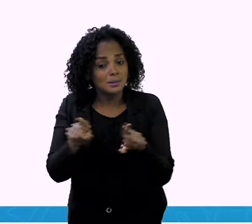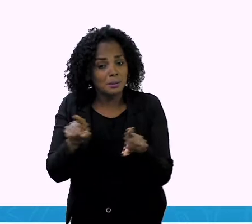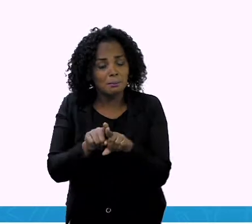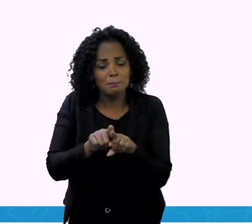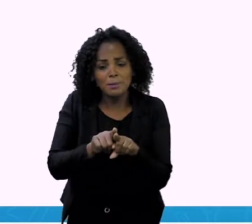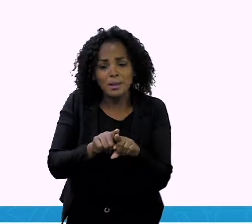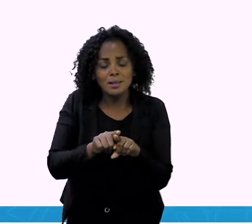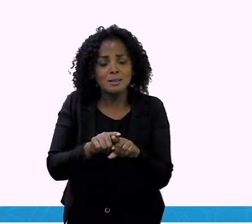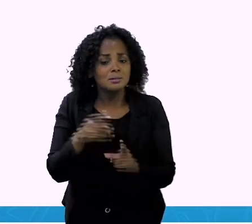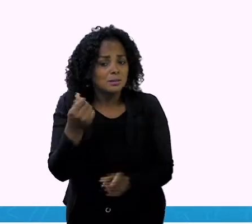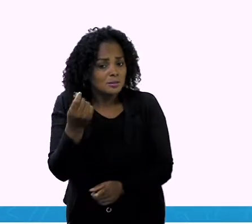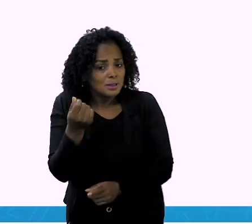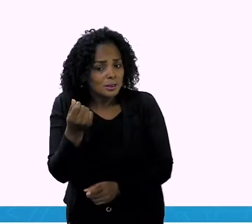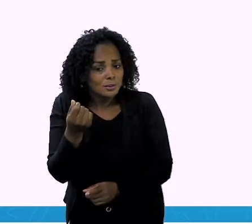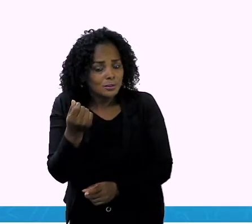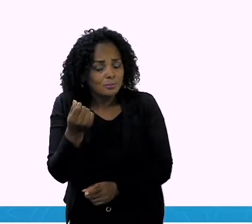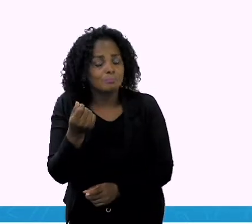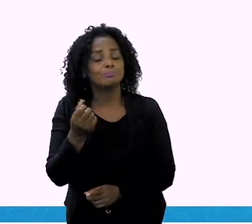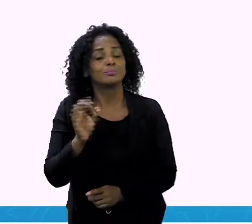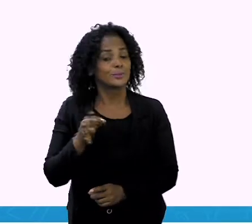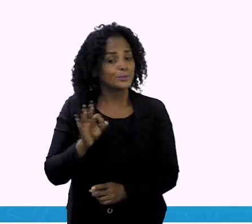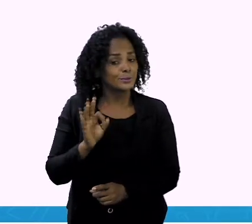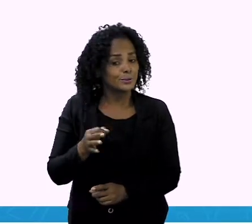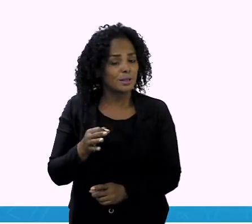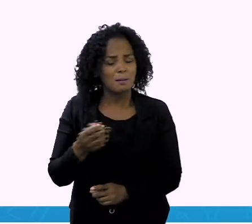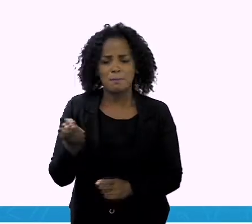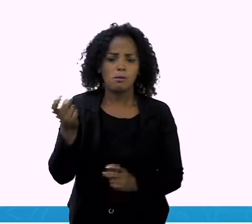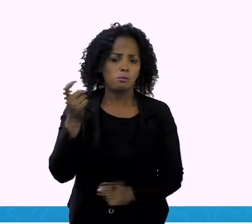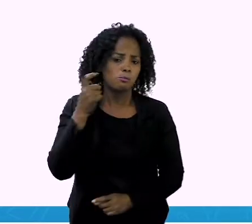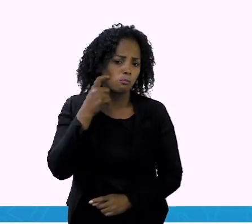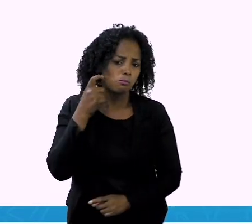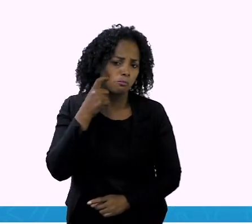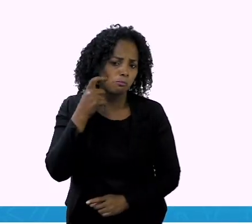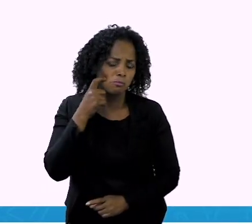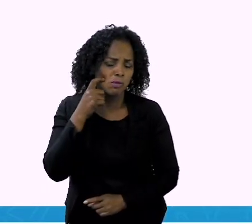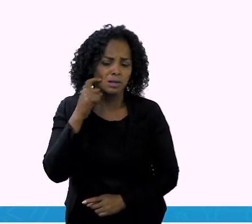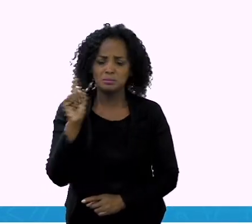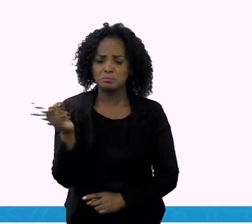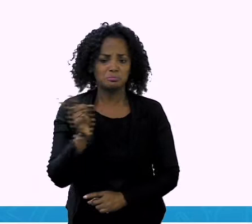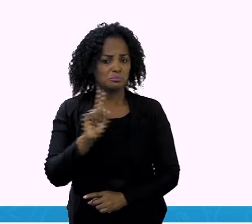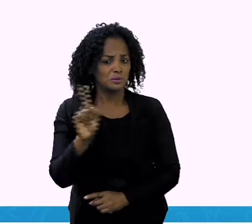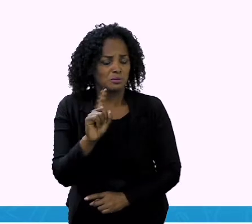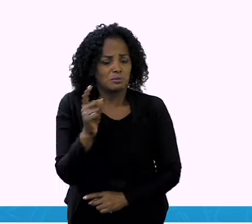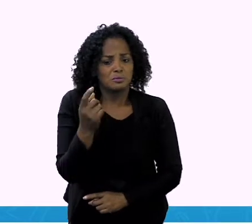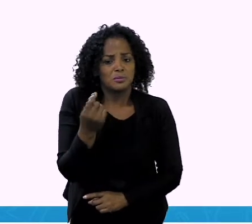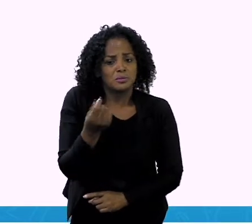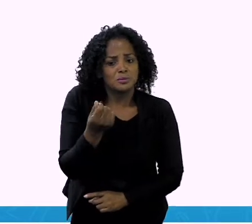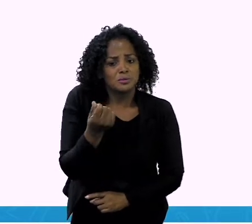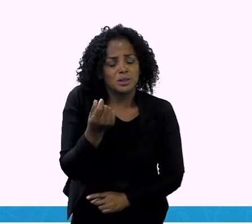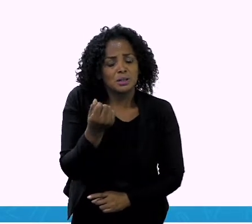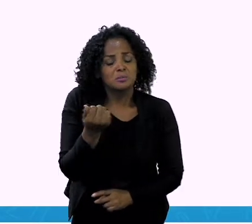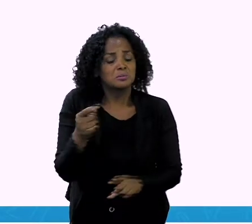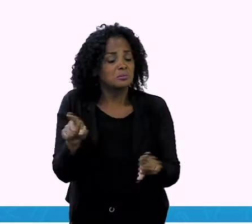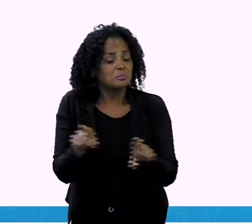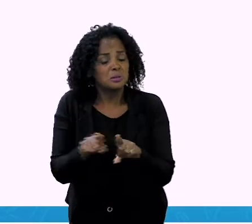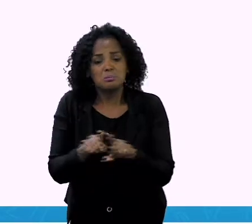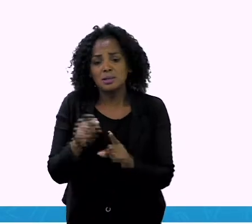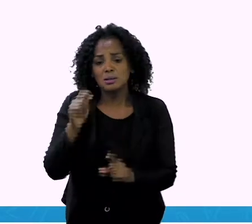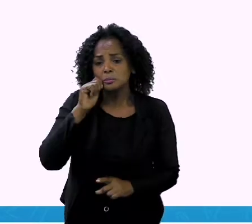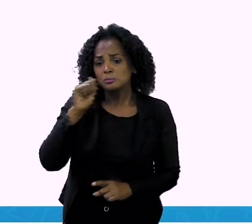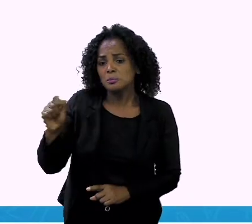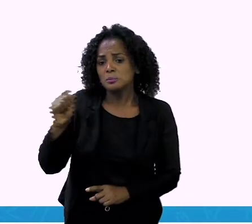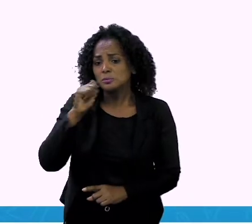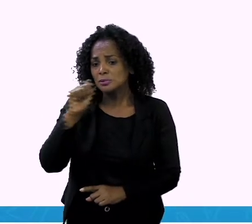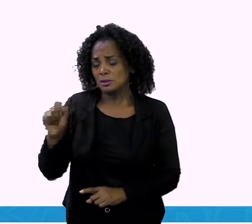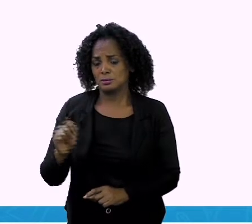aí o senhor tem razão. Mas, bala também não é como se fosse dinheiro, muito menos chiclete.